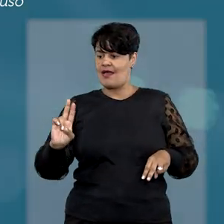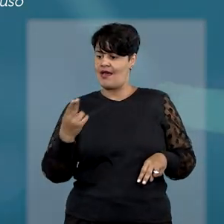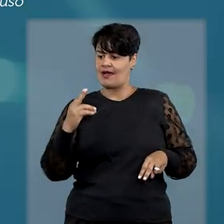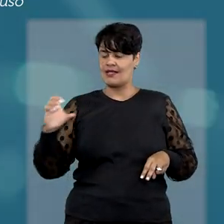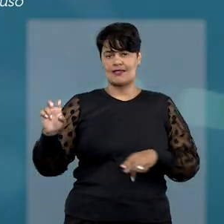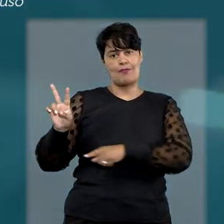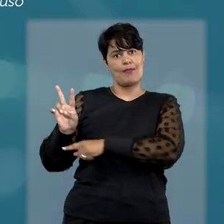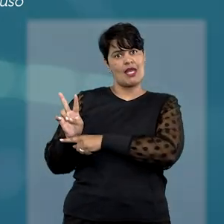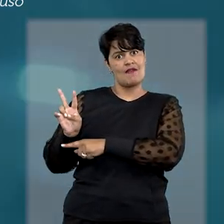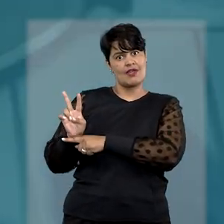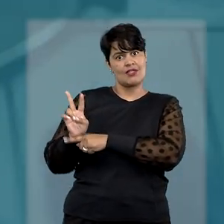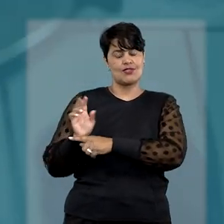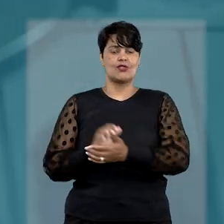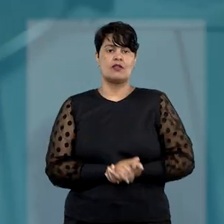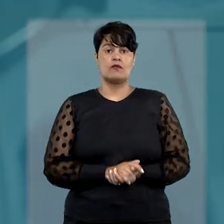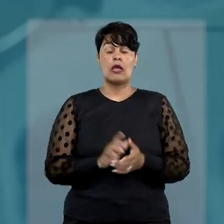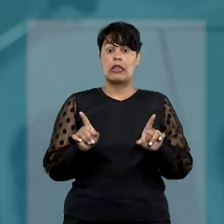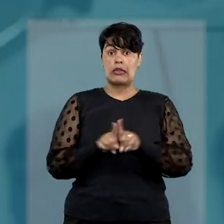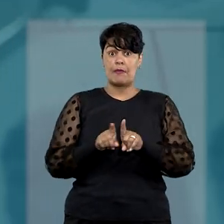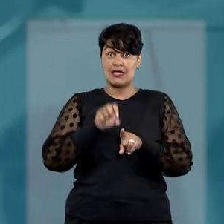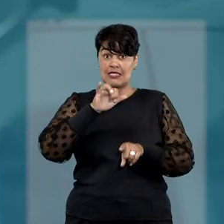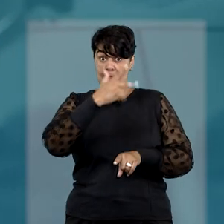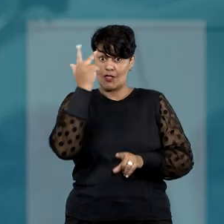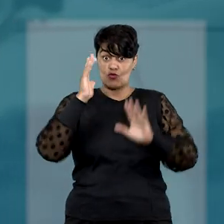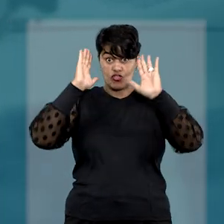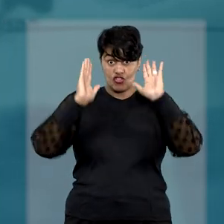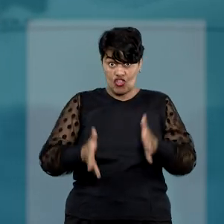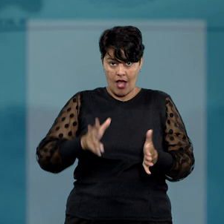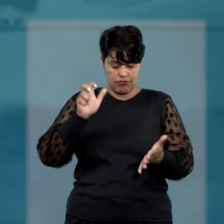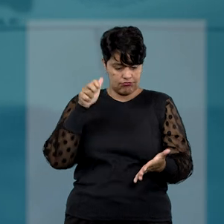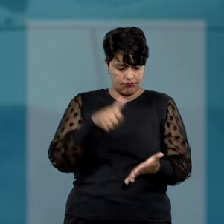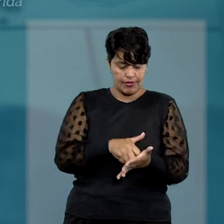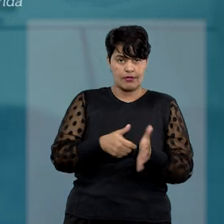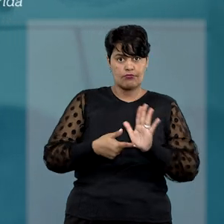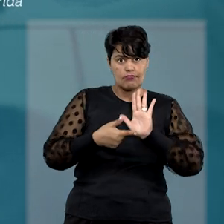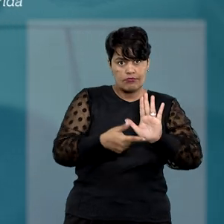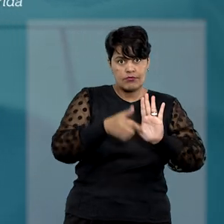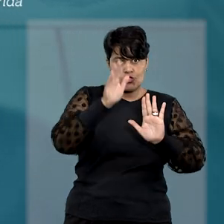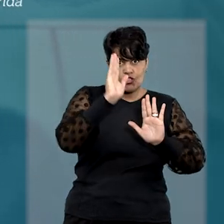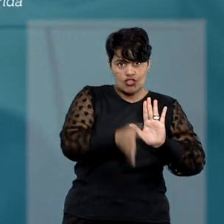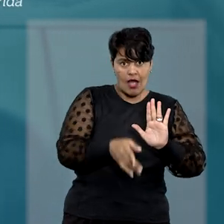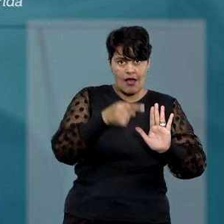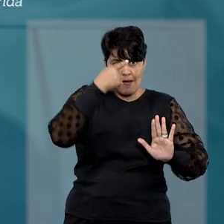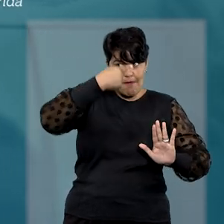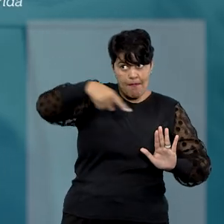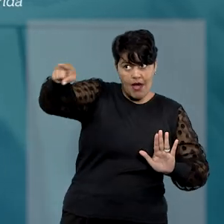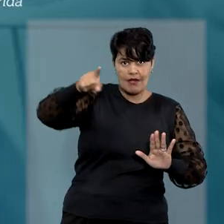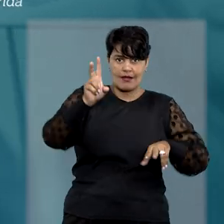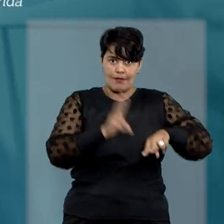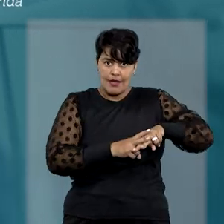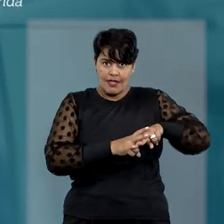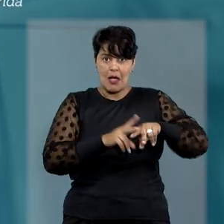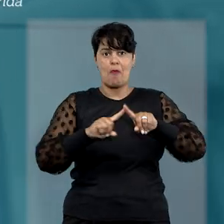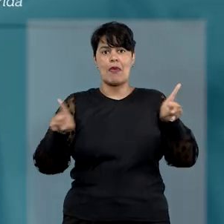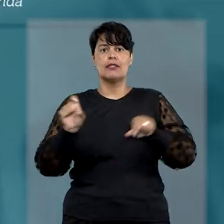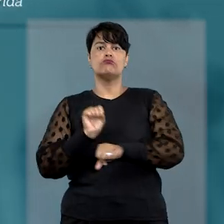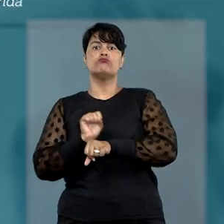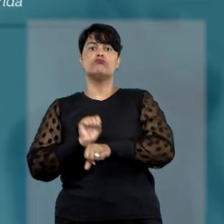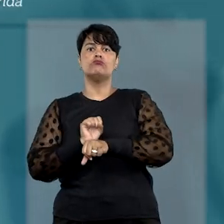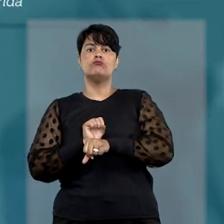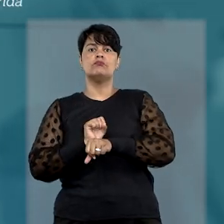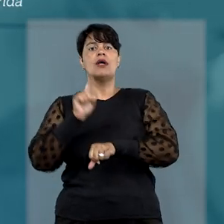corpus preventivo. E quando já foi decretada a prisão, porém a ordem ainda não foi cumprida, chamamos de